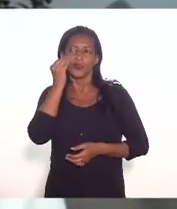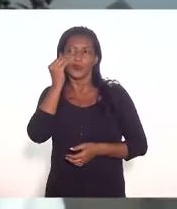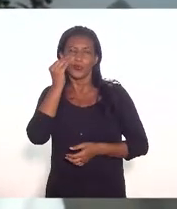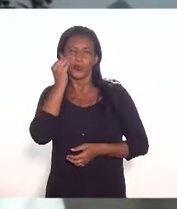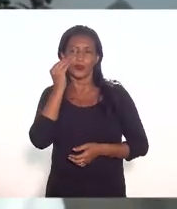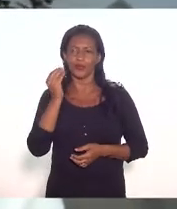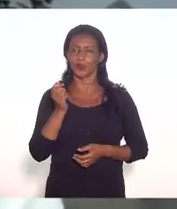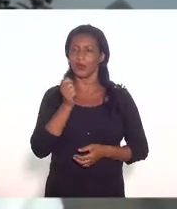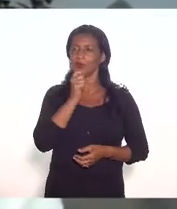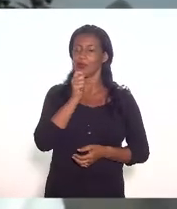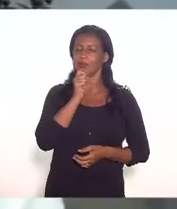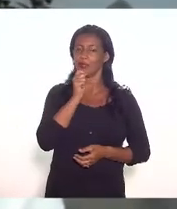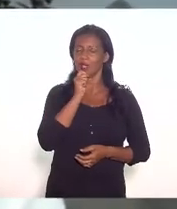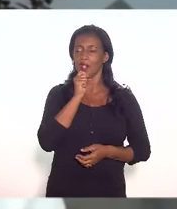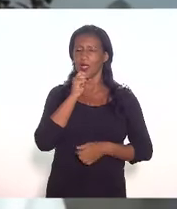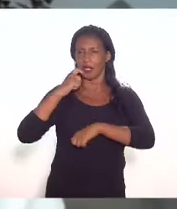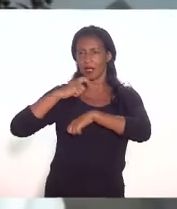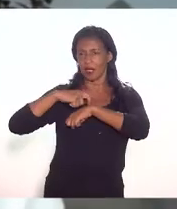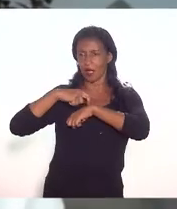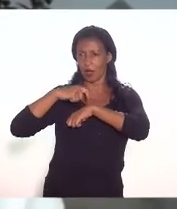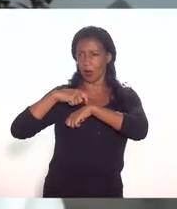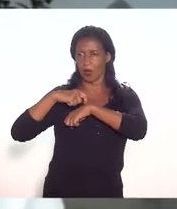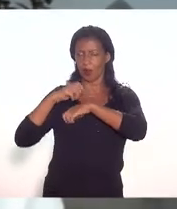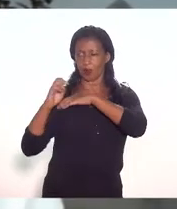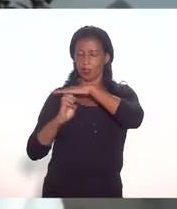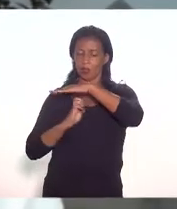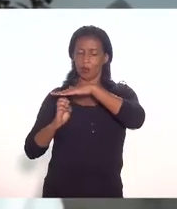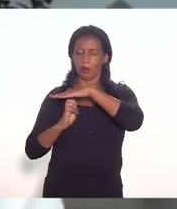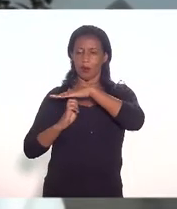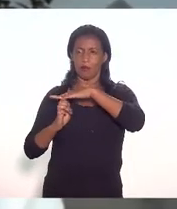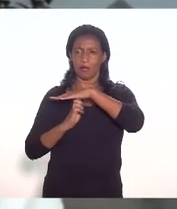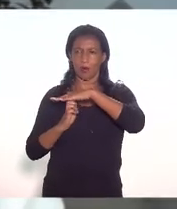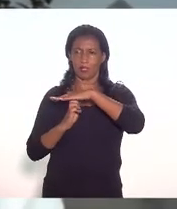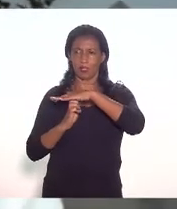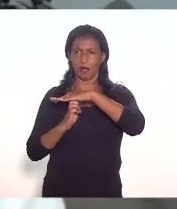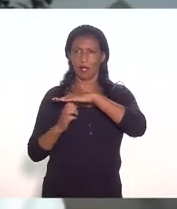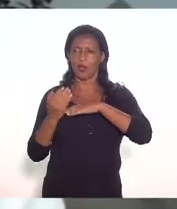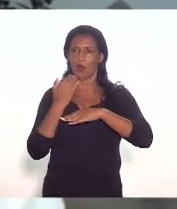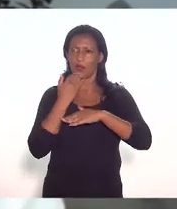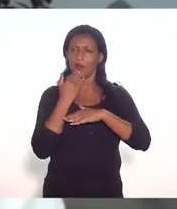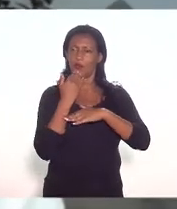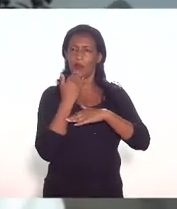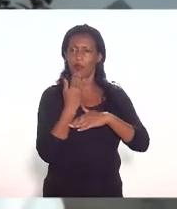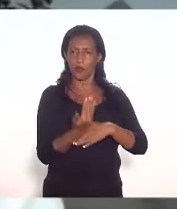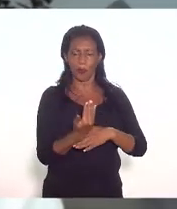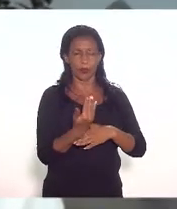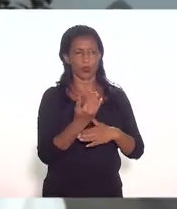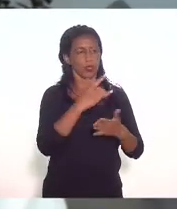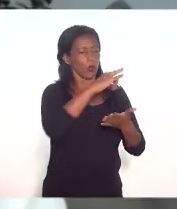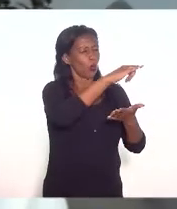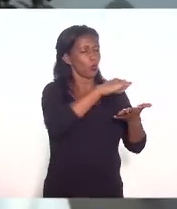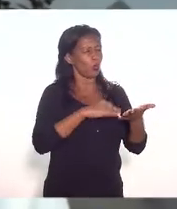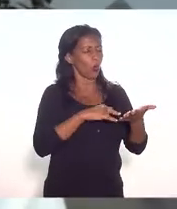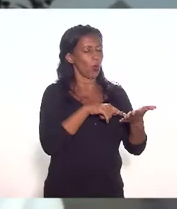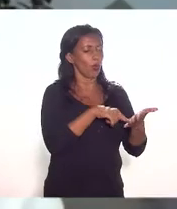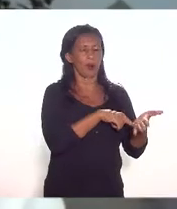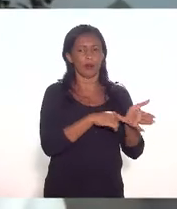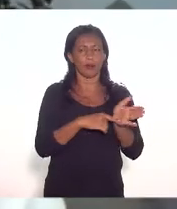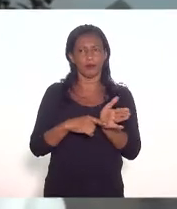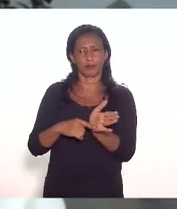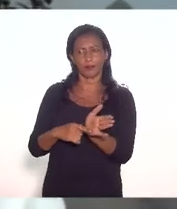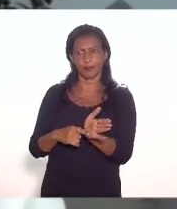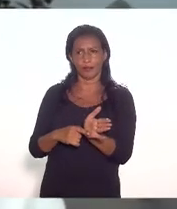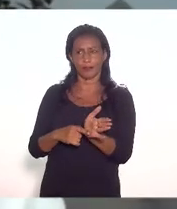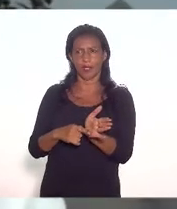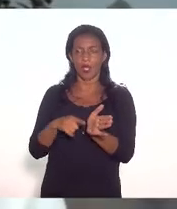e na hora que uma empresa for requisitar habilitação para oferir o benefício que está sendo concedido pode não